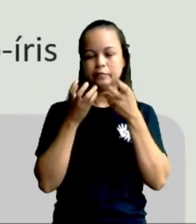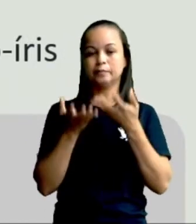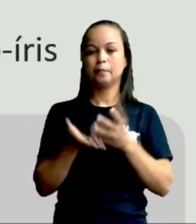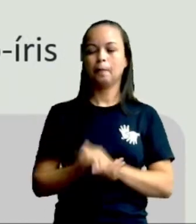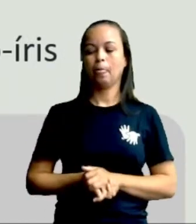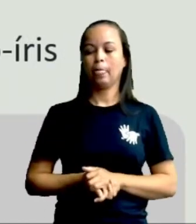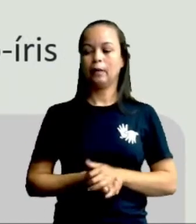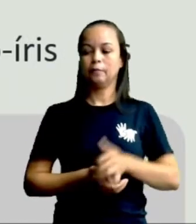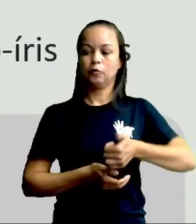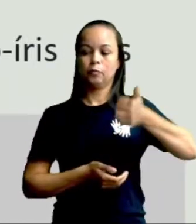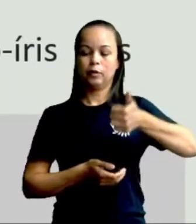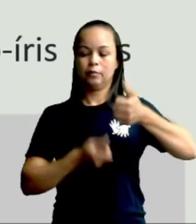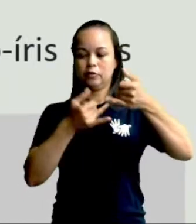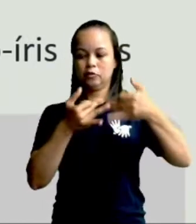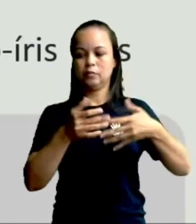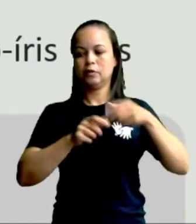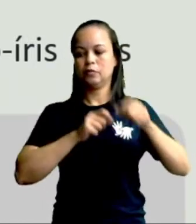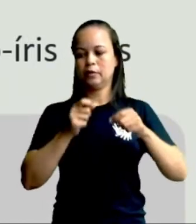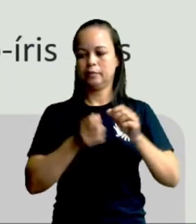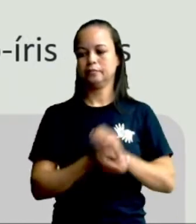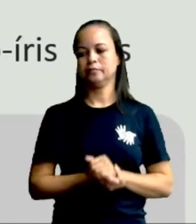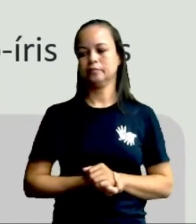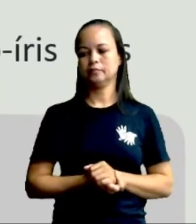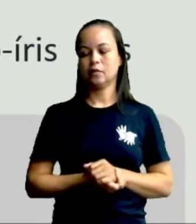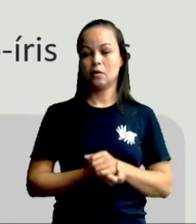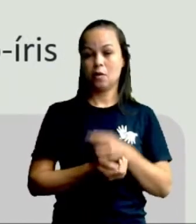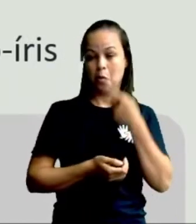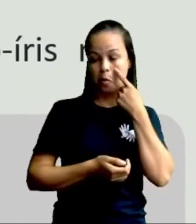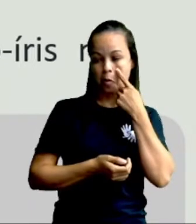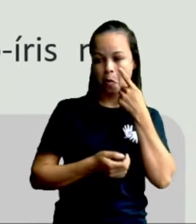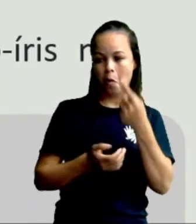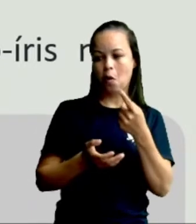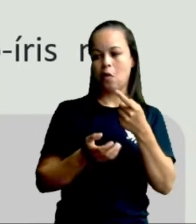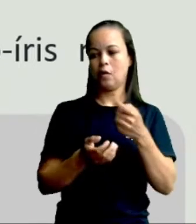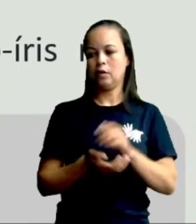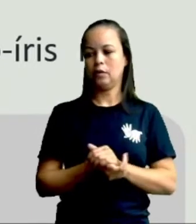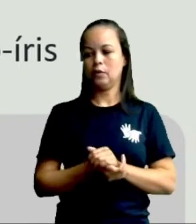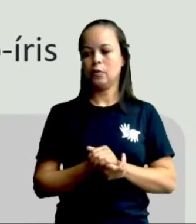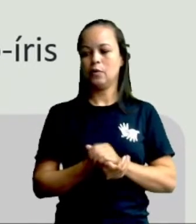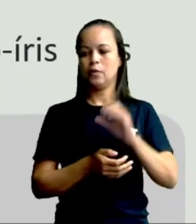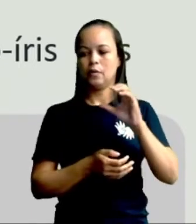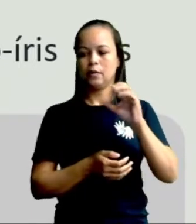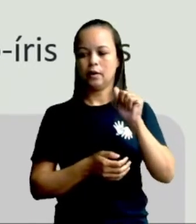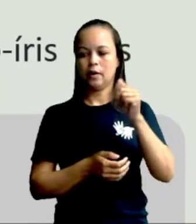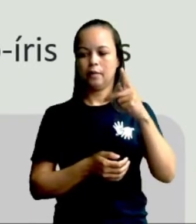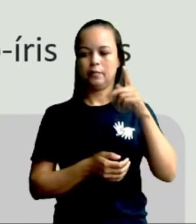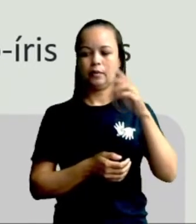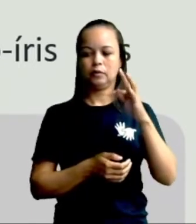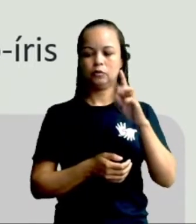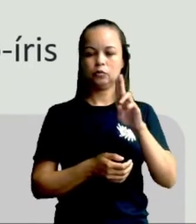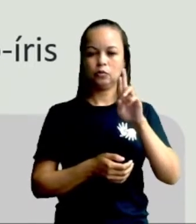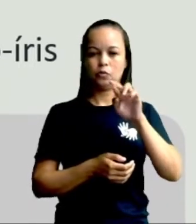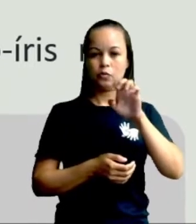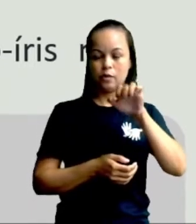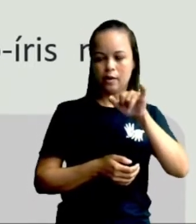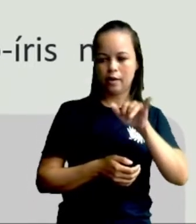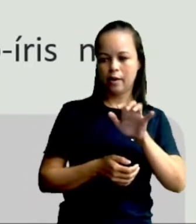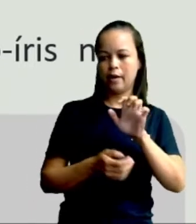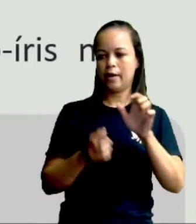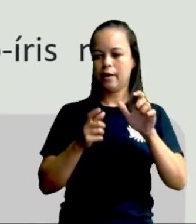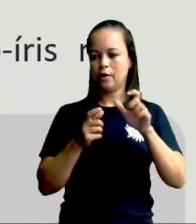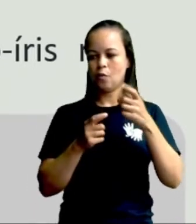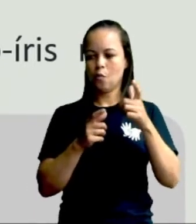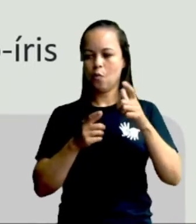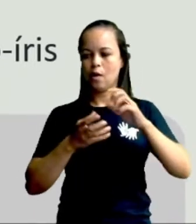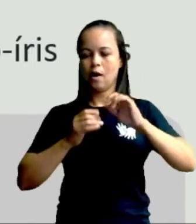No primeiro, ele diz assim, Look, I cough a butterfly. E aí, no segundo diz, If